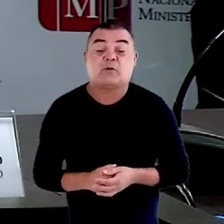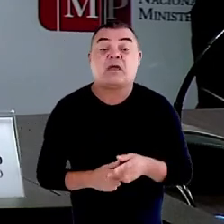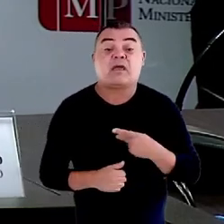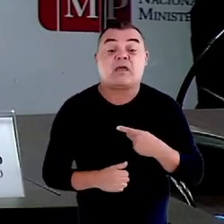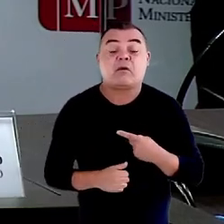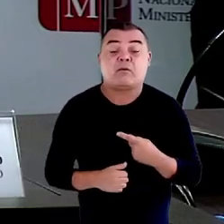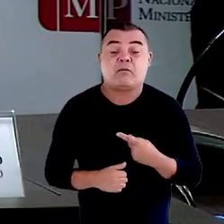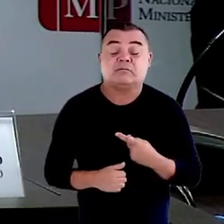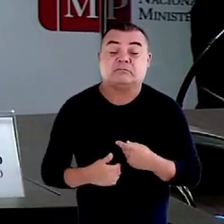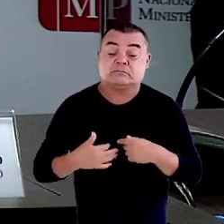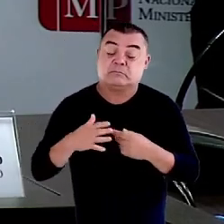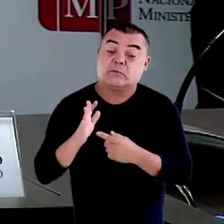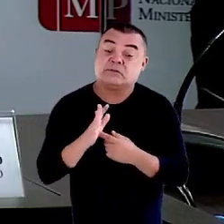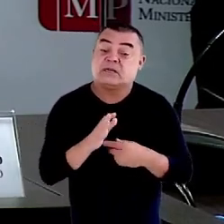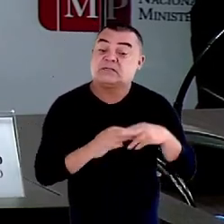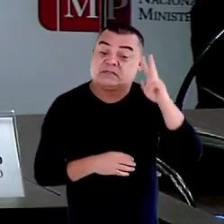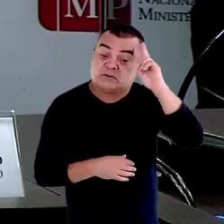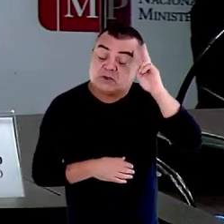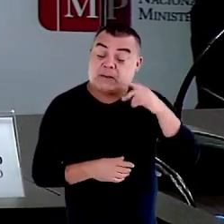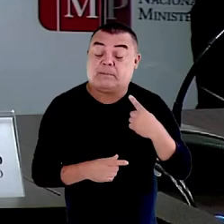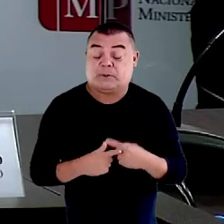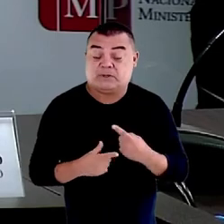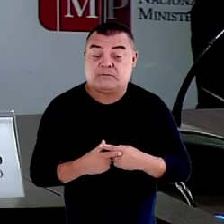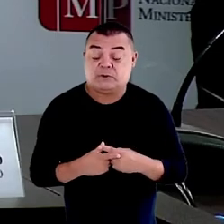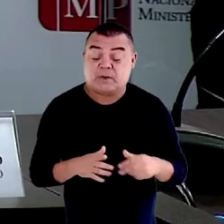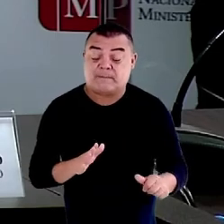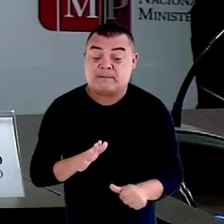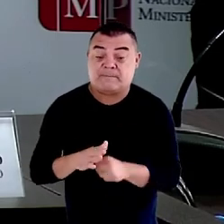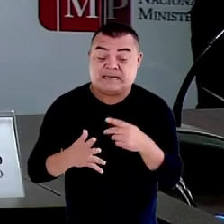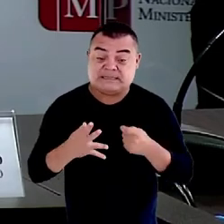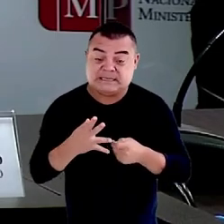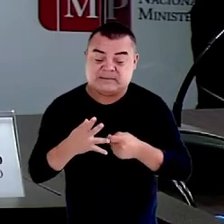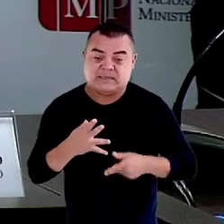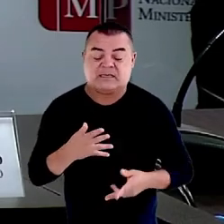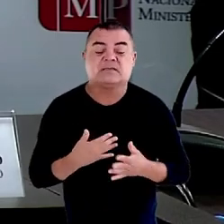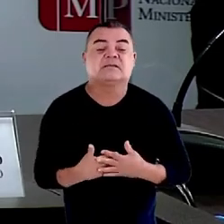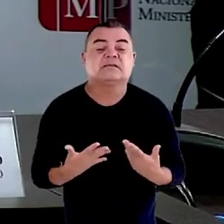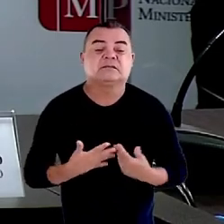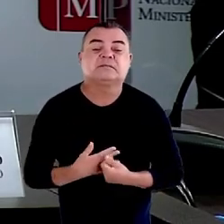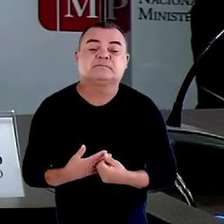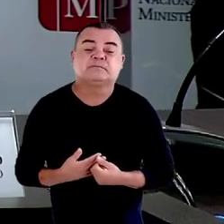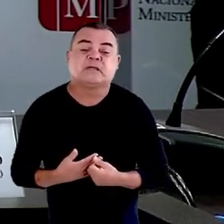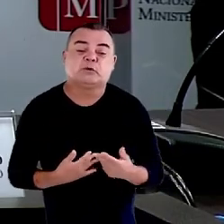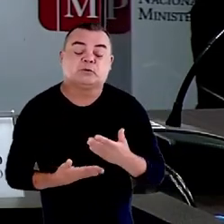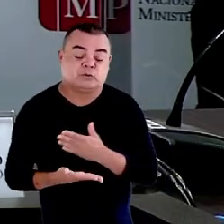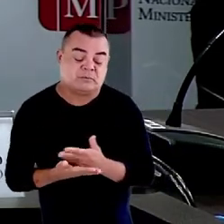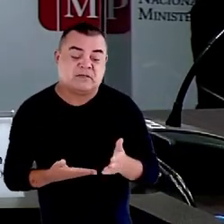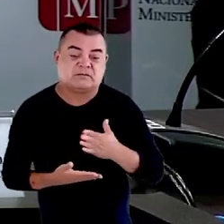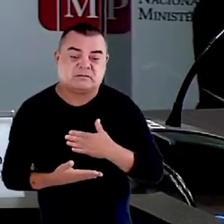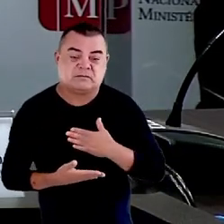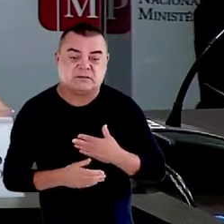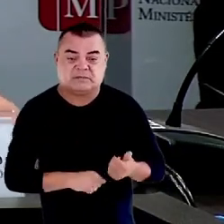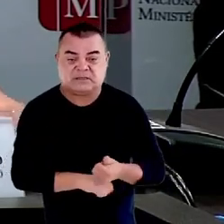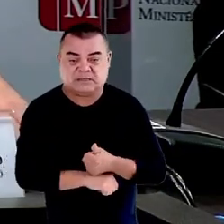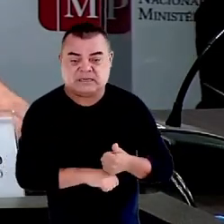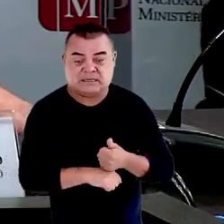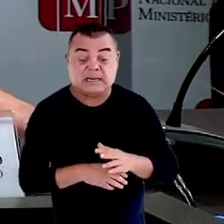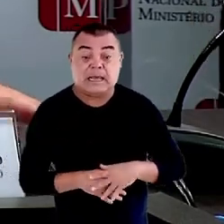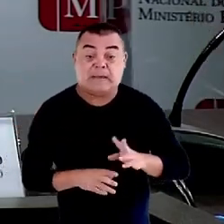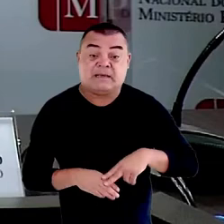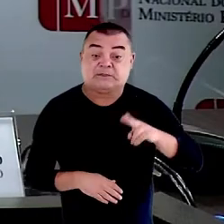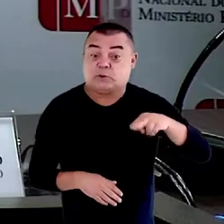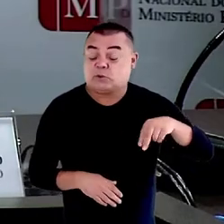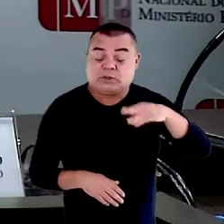lembrei disso, foi uma das primeiras sentenças que eu dei na vida, que eu preferi ali no começo da minha carreira, mas que eu nunca